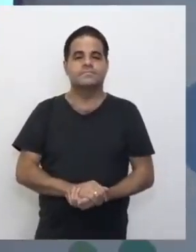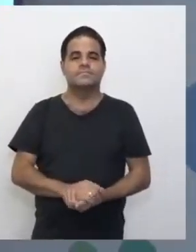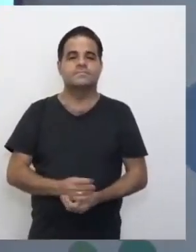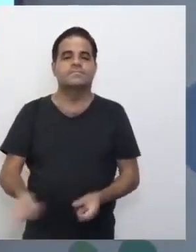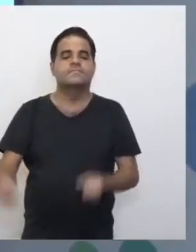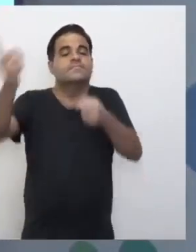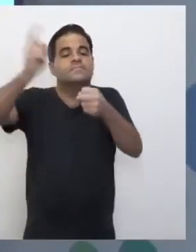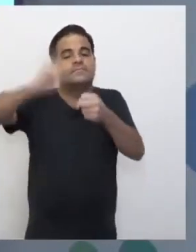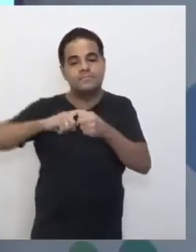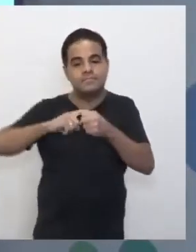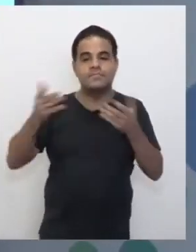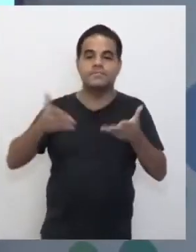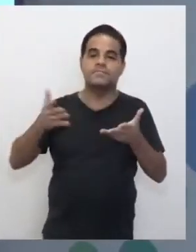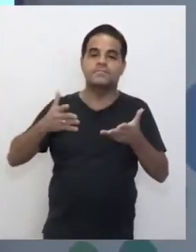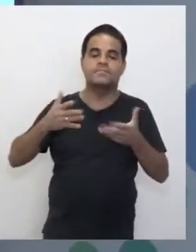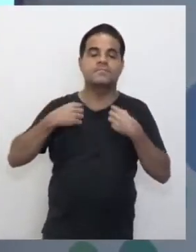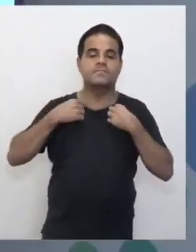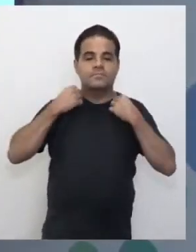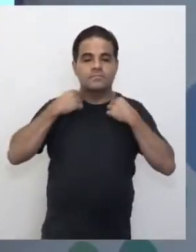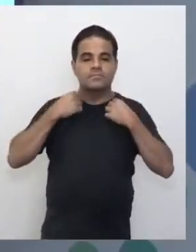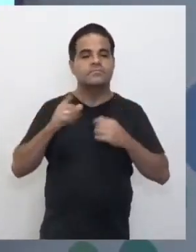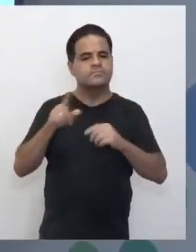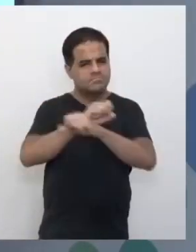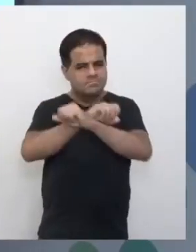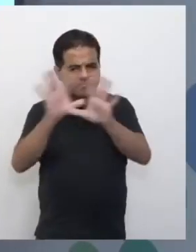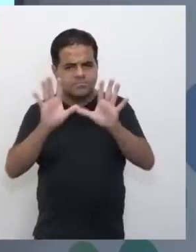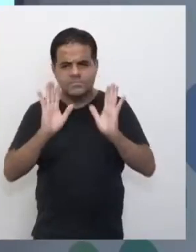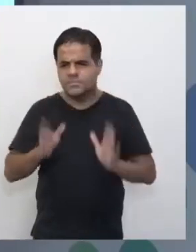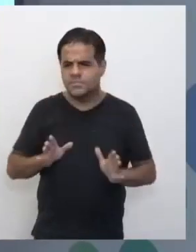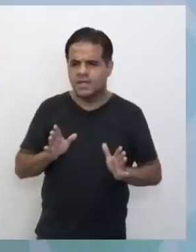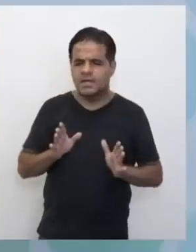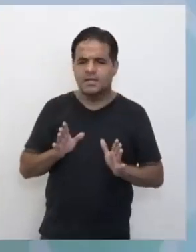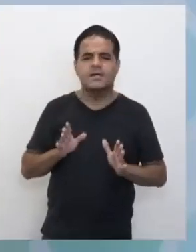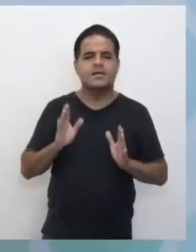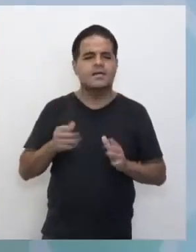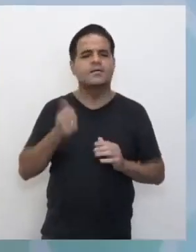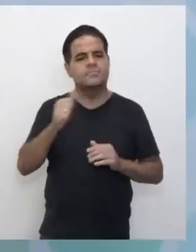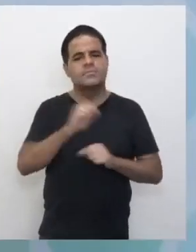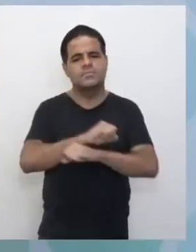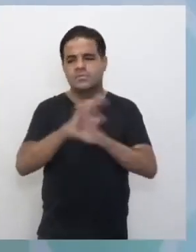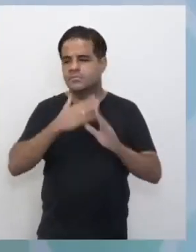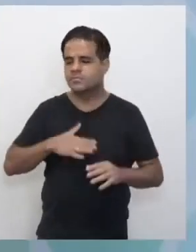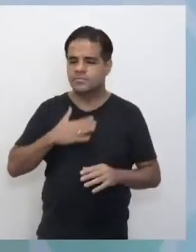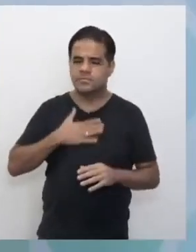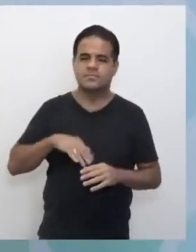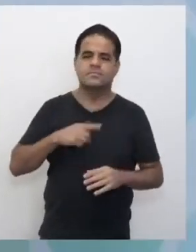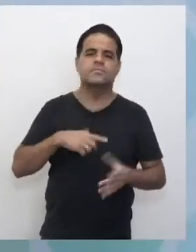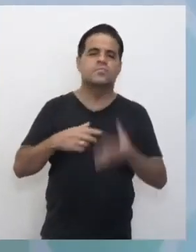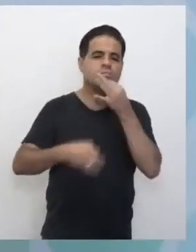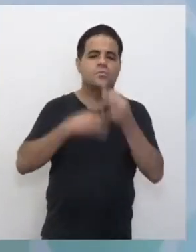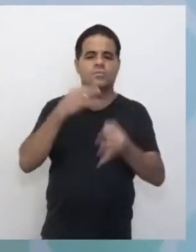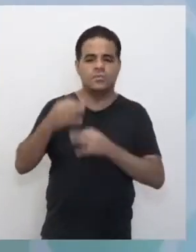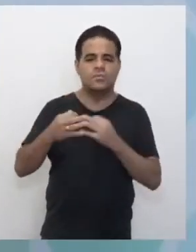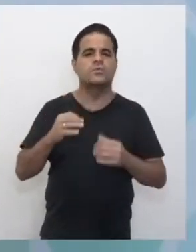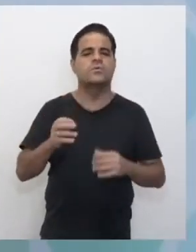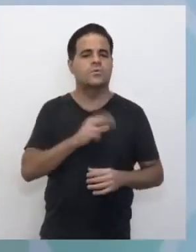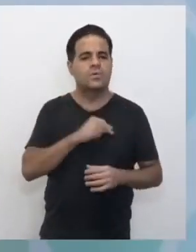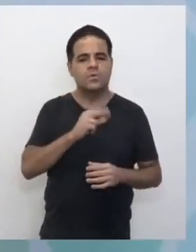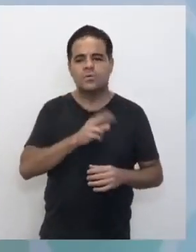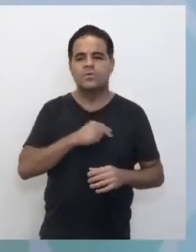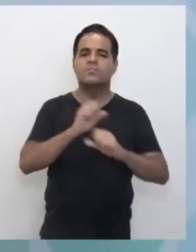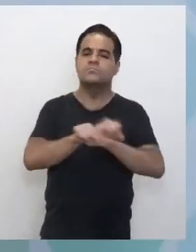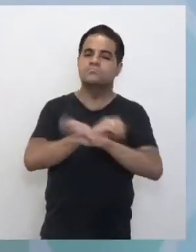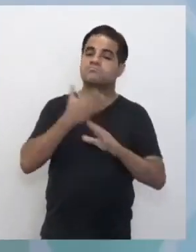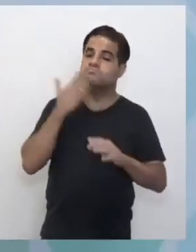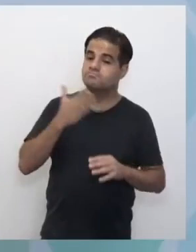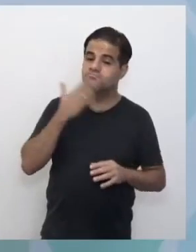Voltamos, né? Então, agora, acho que esclarecemos aí um pouco, João. Acho que ficou bem mais tranquilo. gente tem vários comentários aqui dizendo, ó, agora ficou mais fácil.